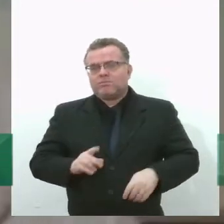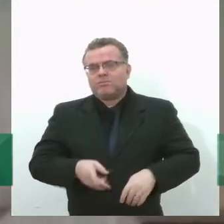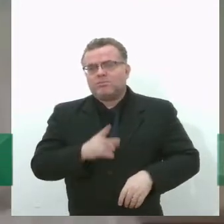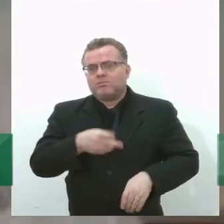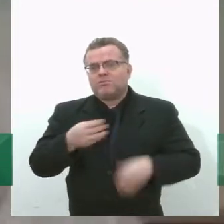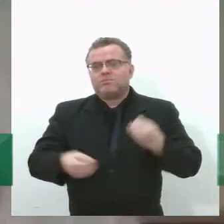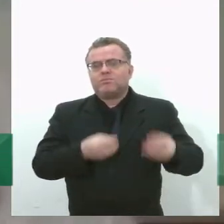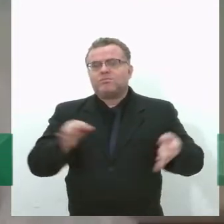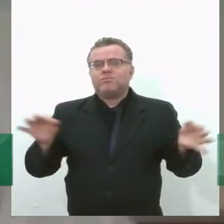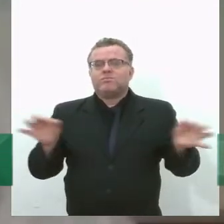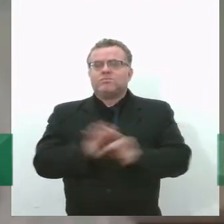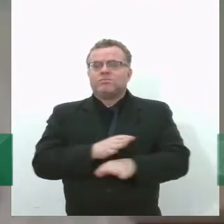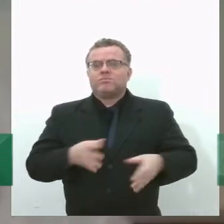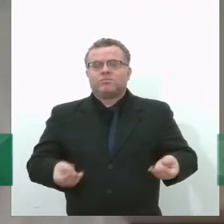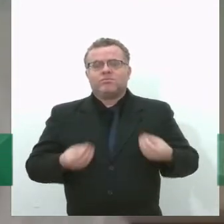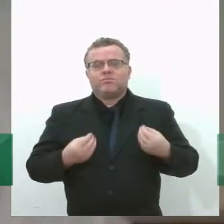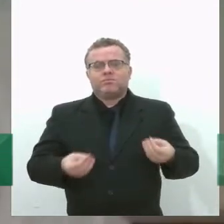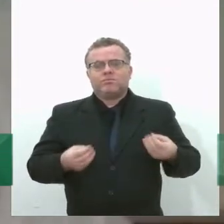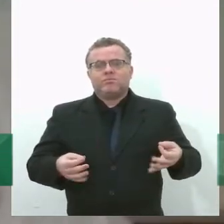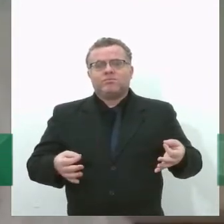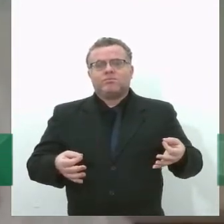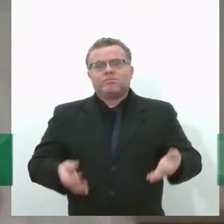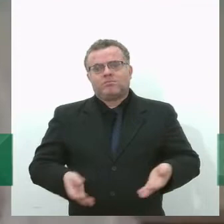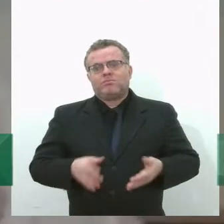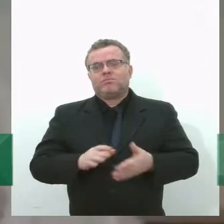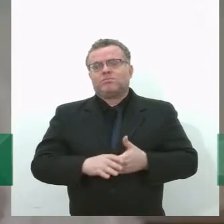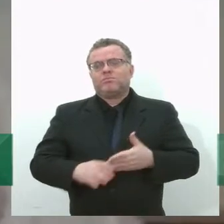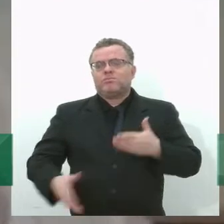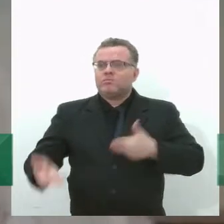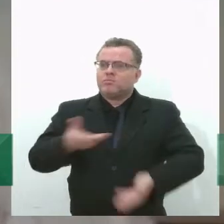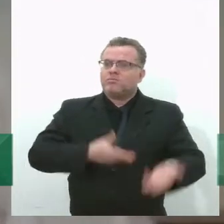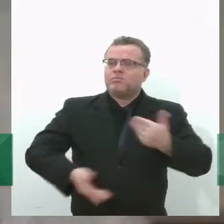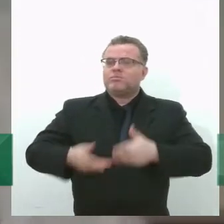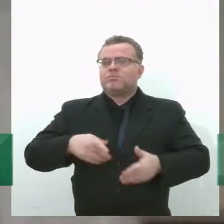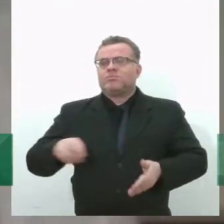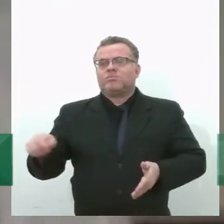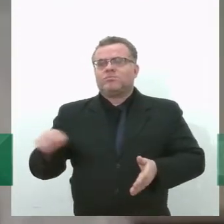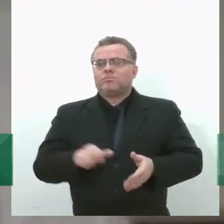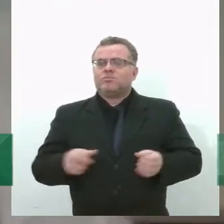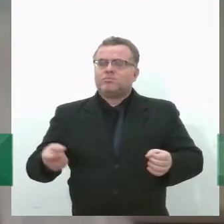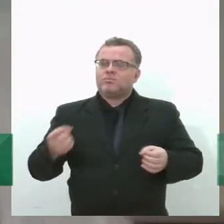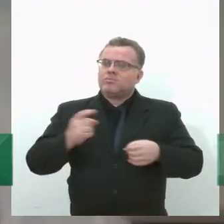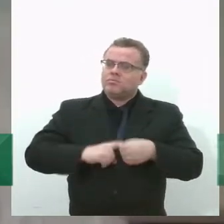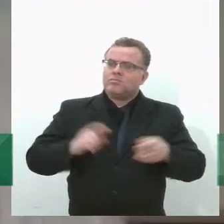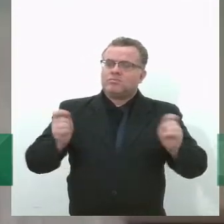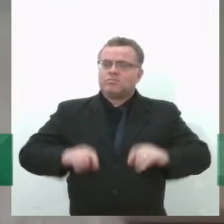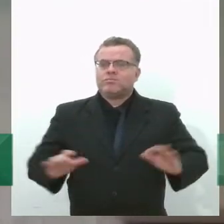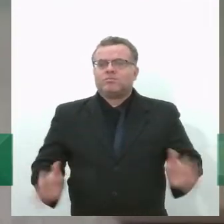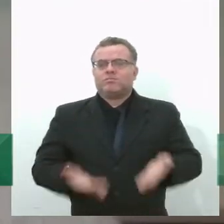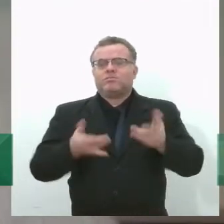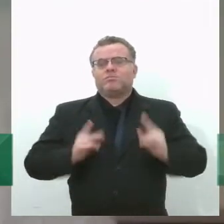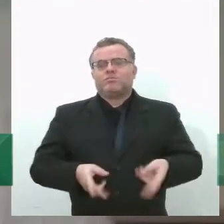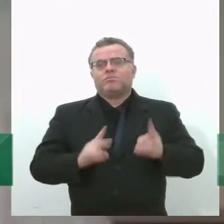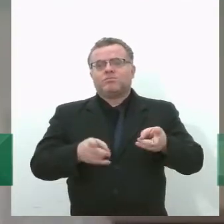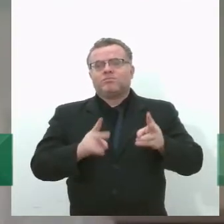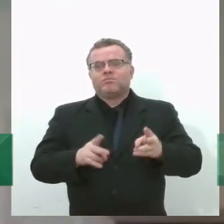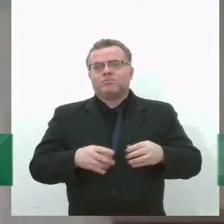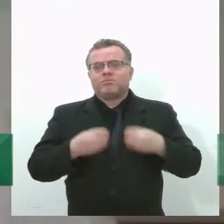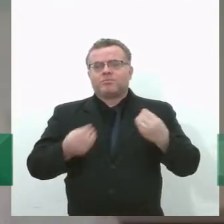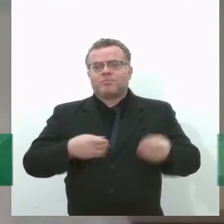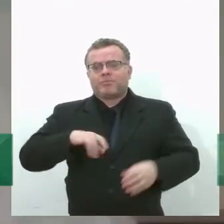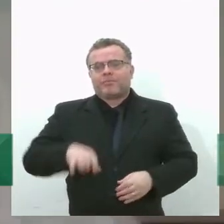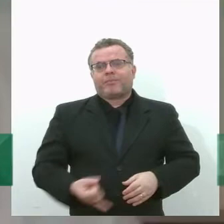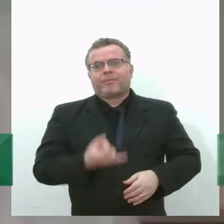concessão. Talvez fazer um convênio entre municípios para que esses municípios possam promover essa gestão de resíduos. E esse aproveitamento do